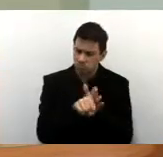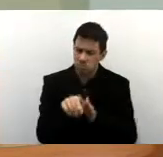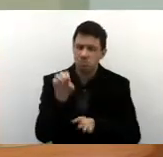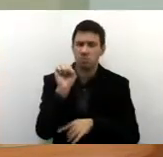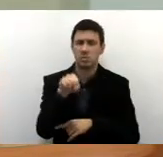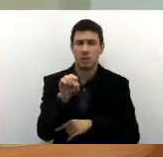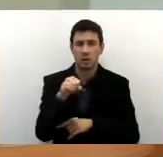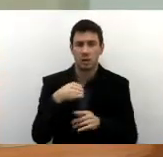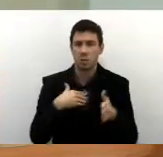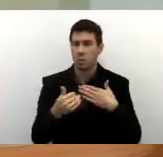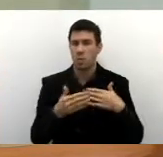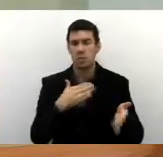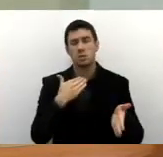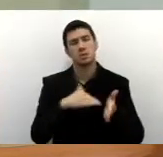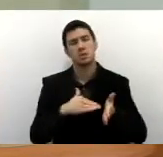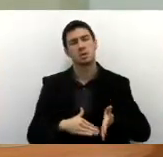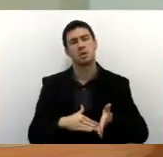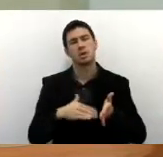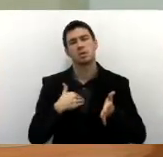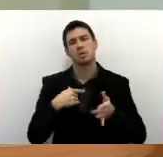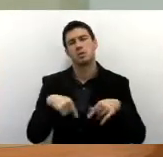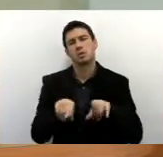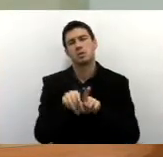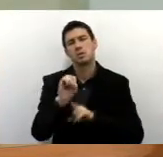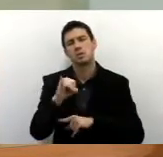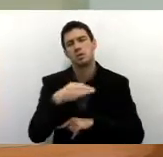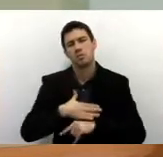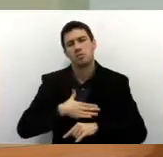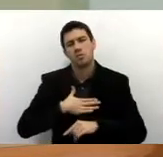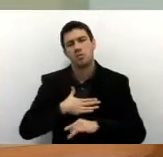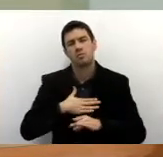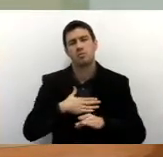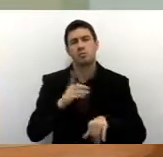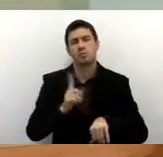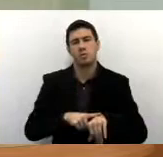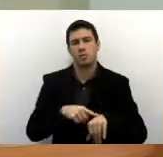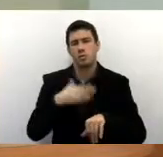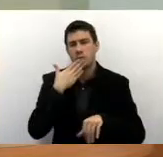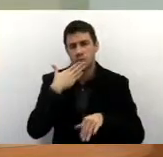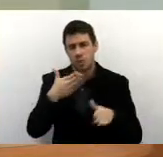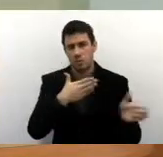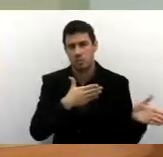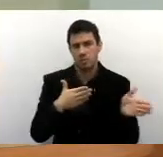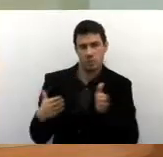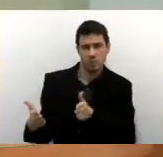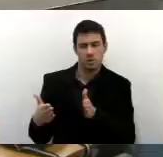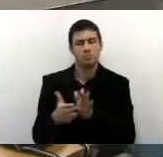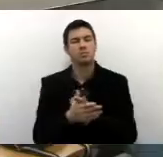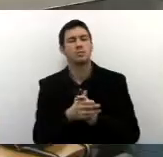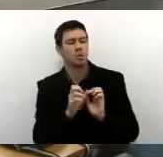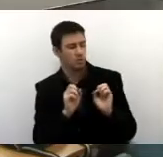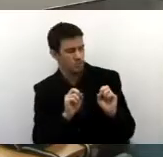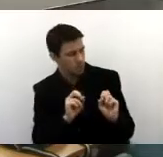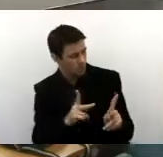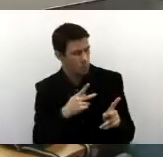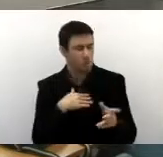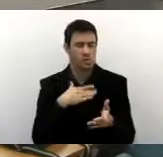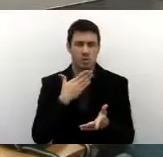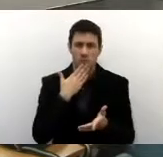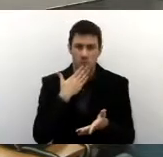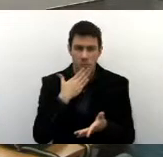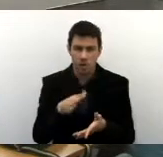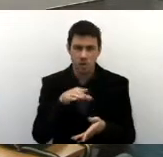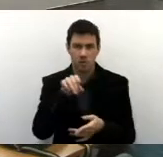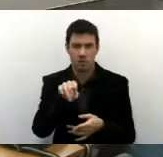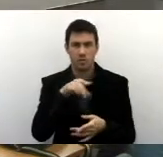qualquer secretário que estiver aqui. E não me satisfazer, dentro do horário, vou solicitar pela ordem. Sim, vereador, que eu estou apenas pedindo para o senhor,